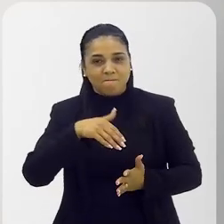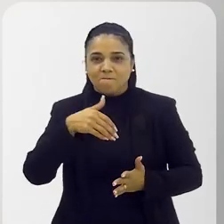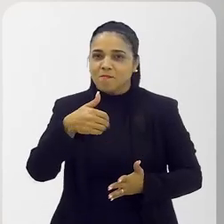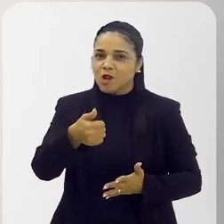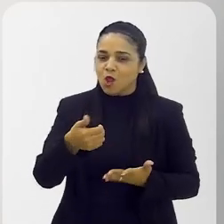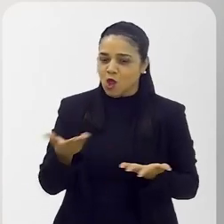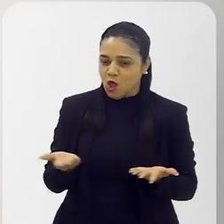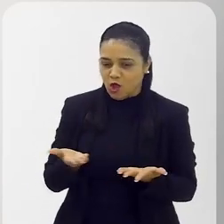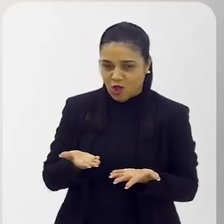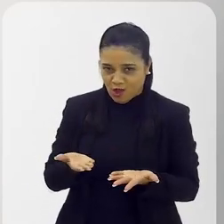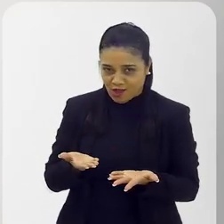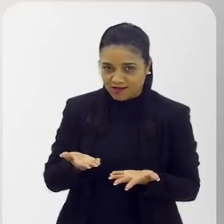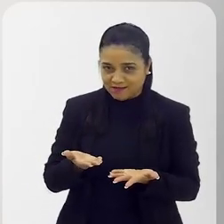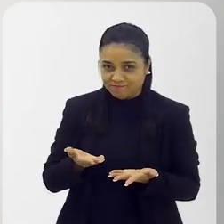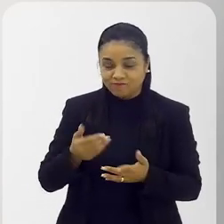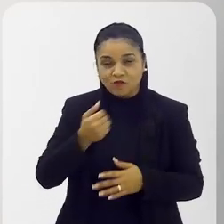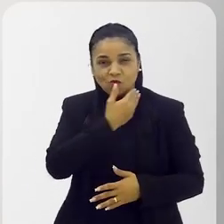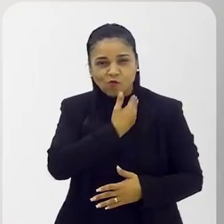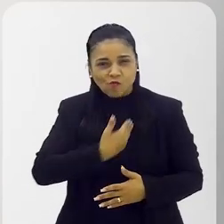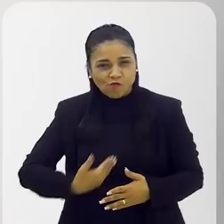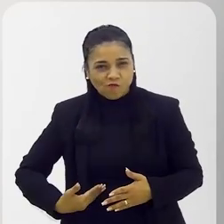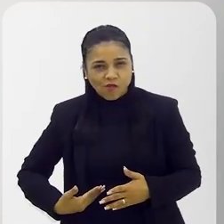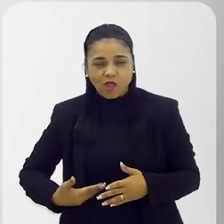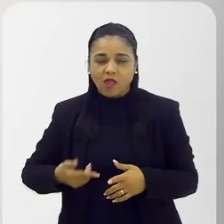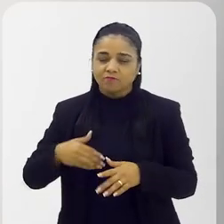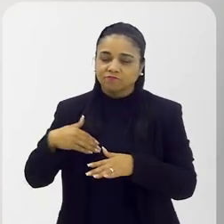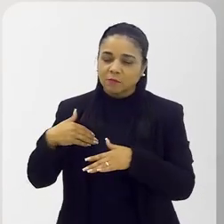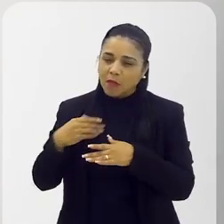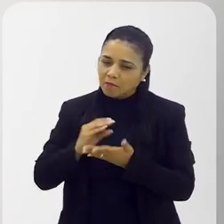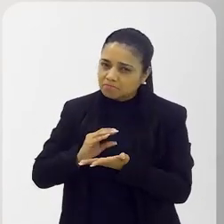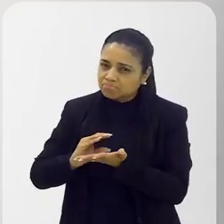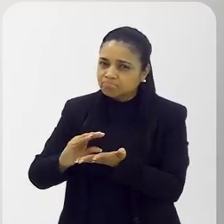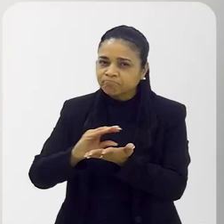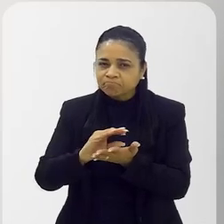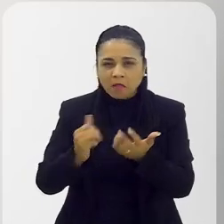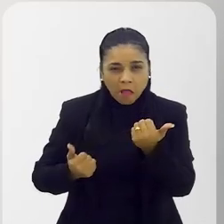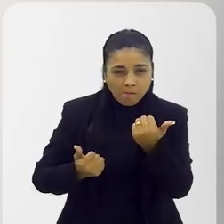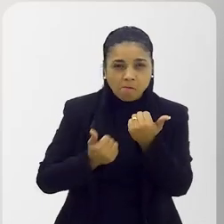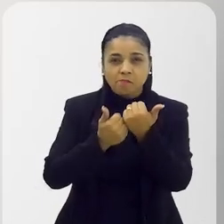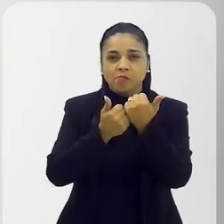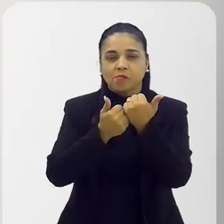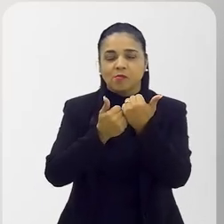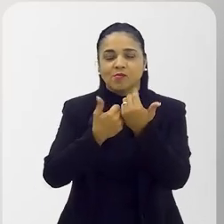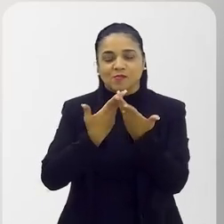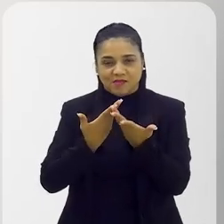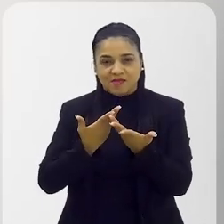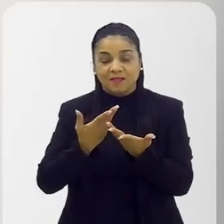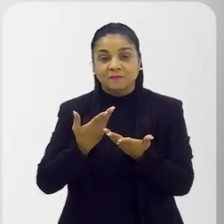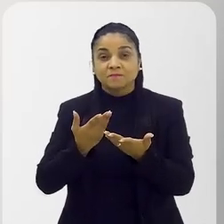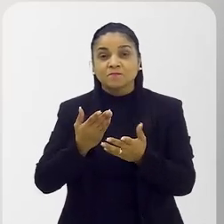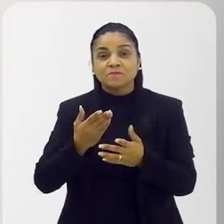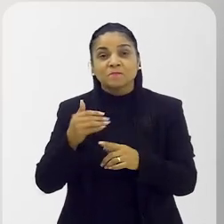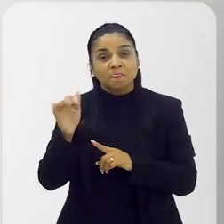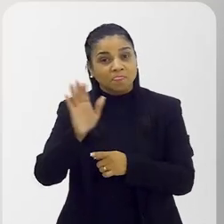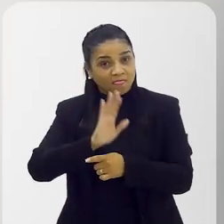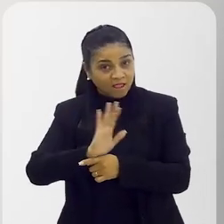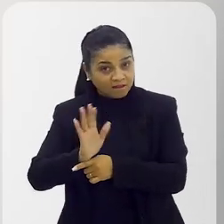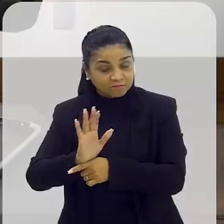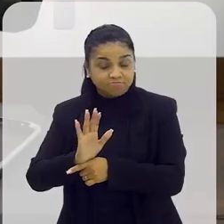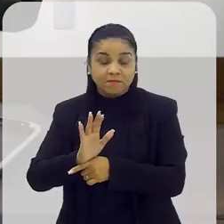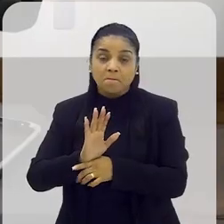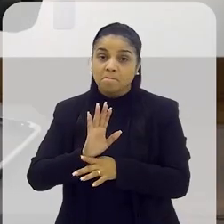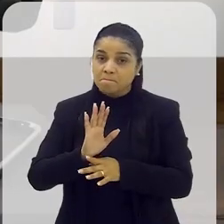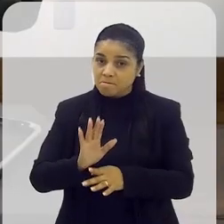de uns anos para cá, dos governos progressistas para cá. você tem bem mais investimentos. Mas,